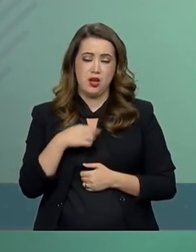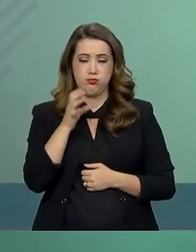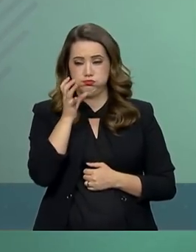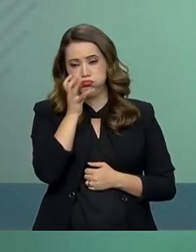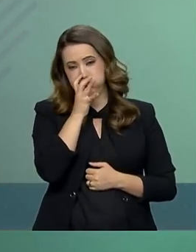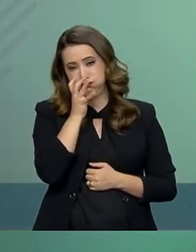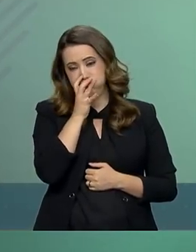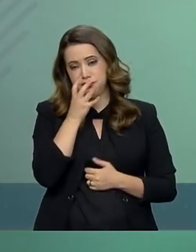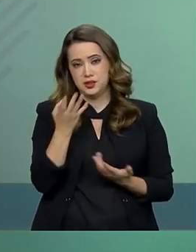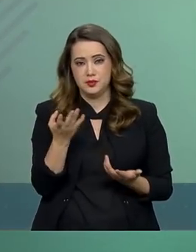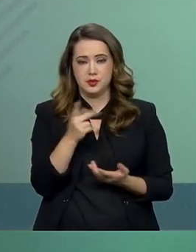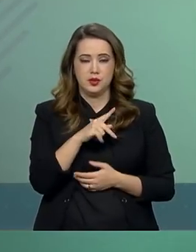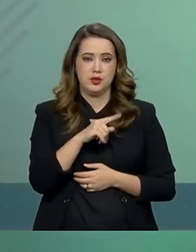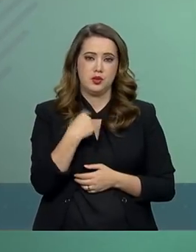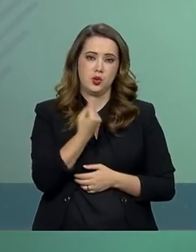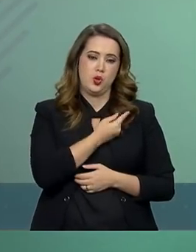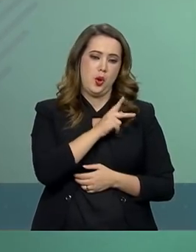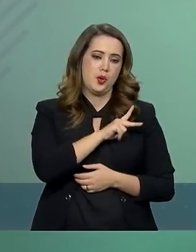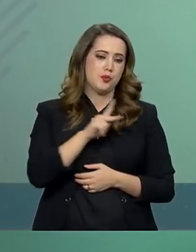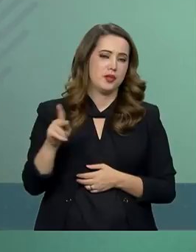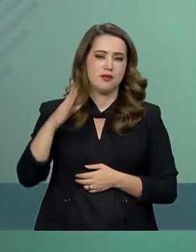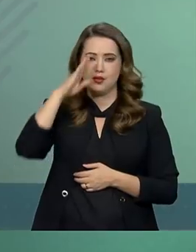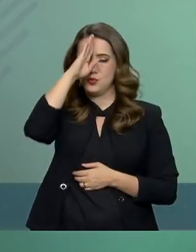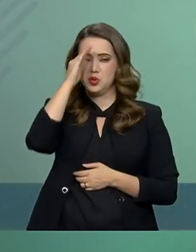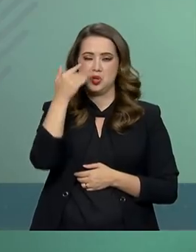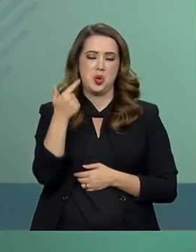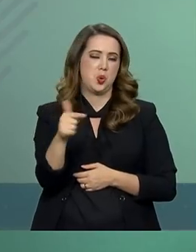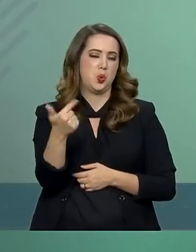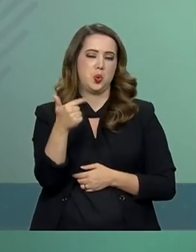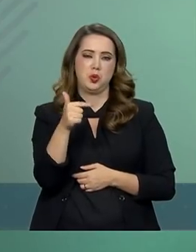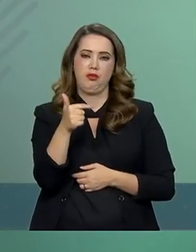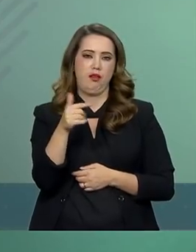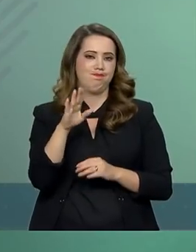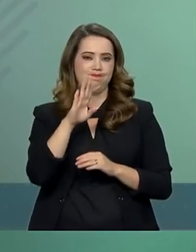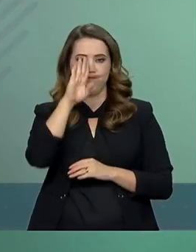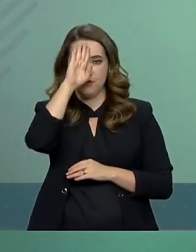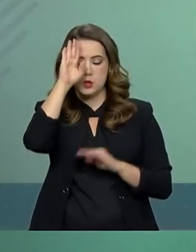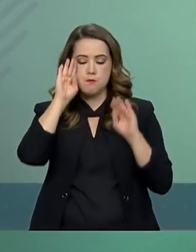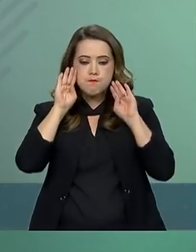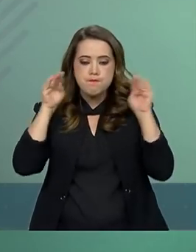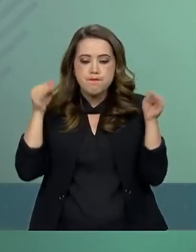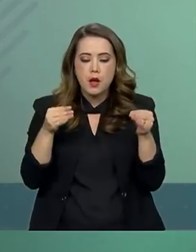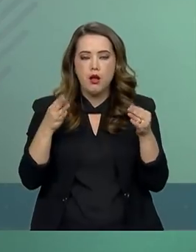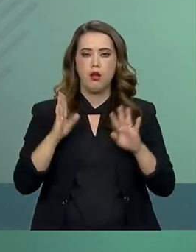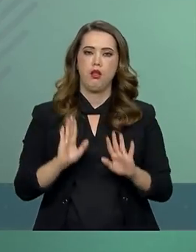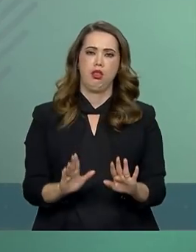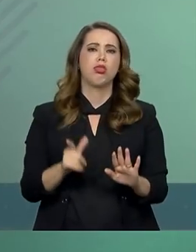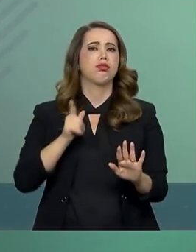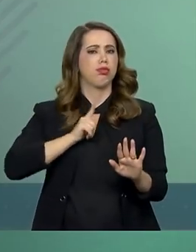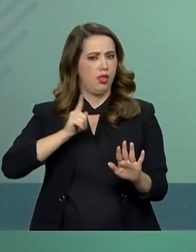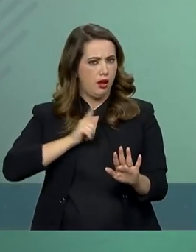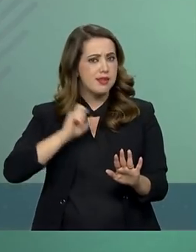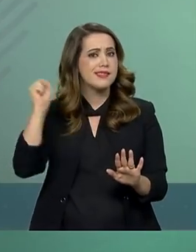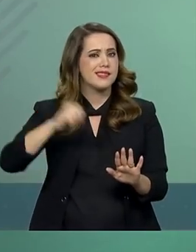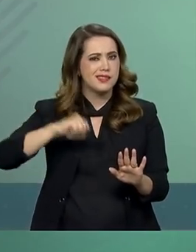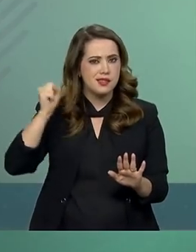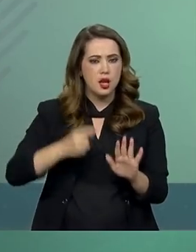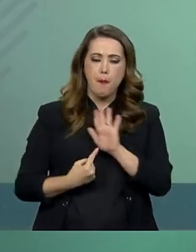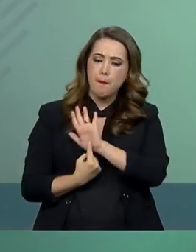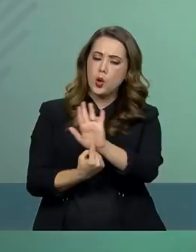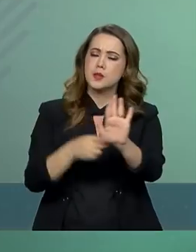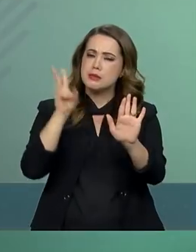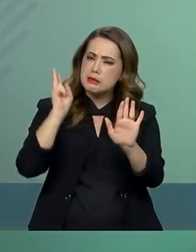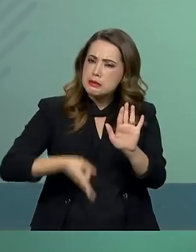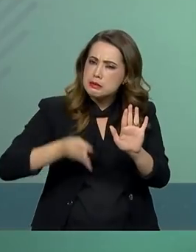dito que o nosso presidente não tem prioridade. Tem e tem demonstrado isso diuturnamente,